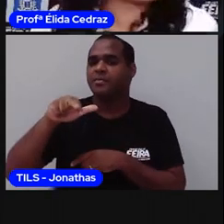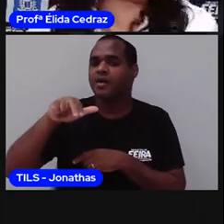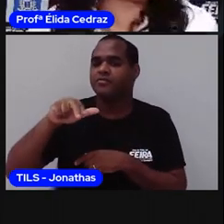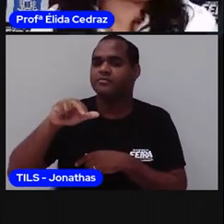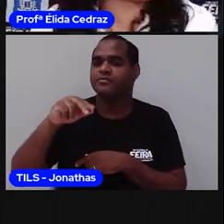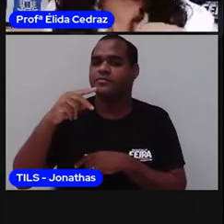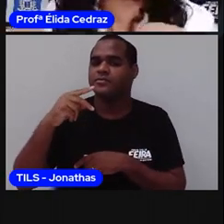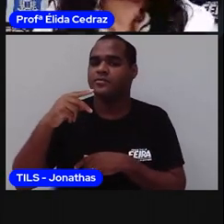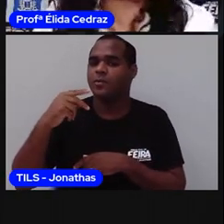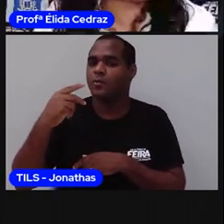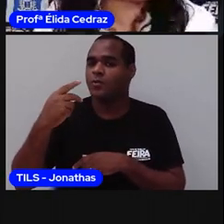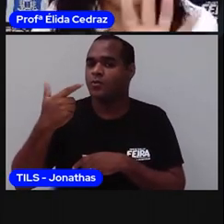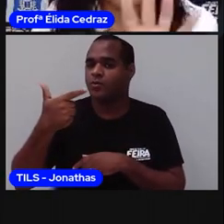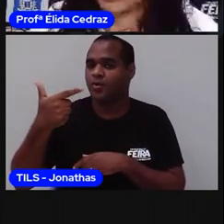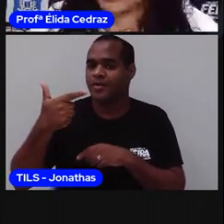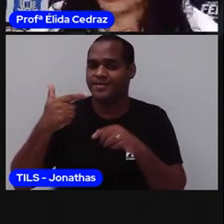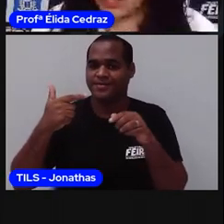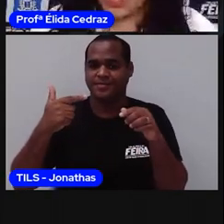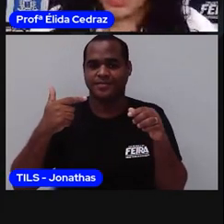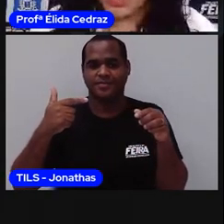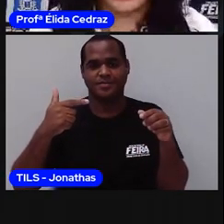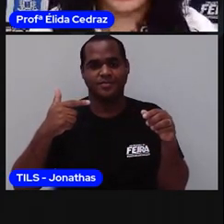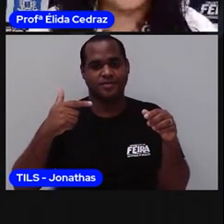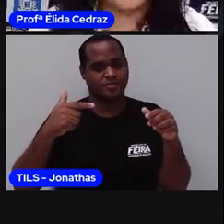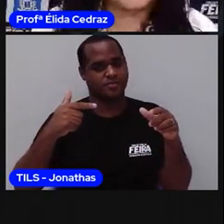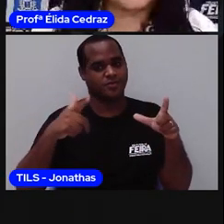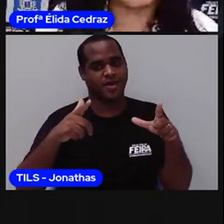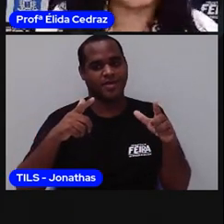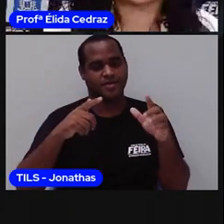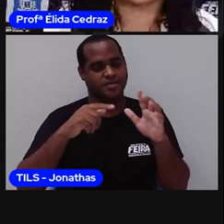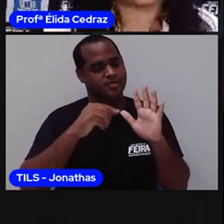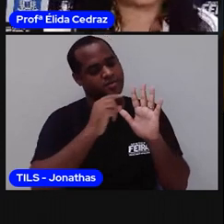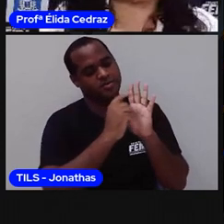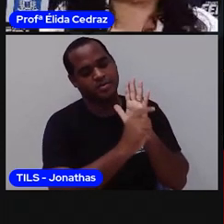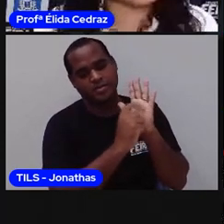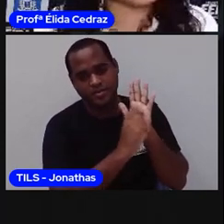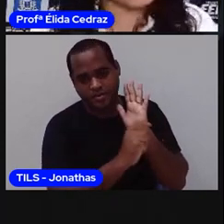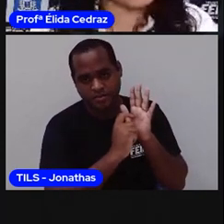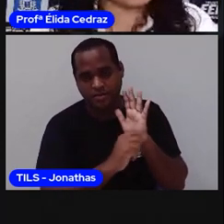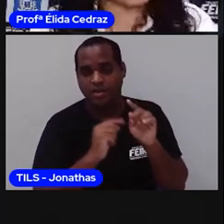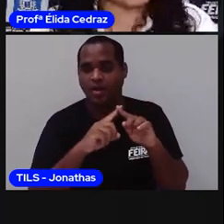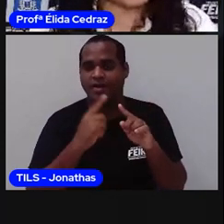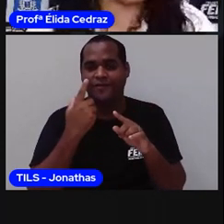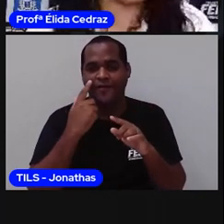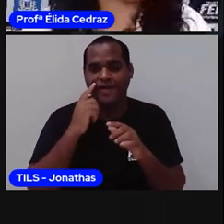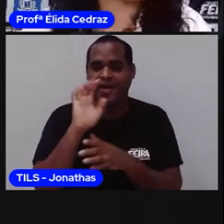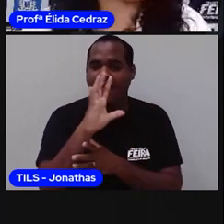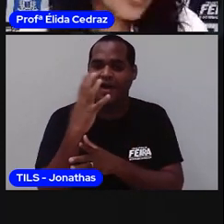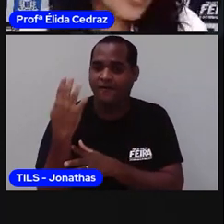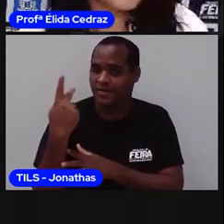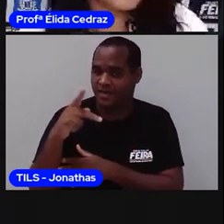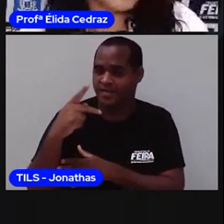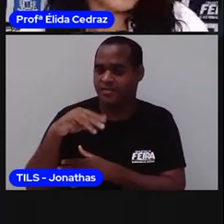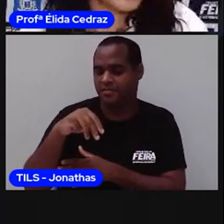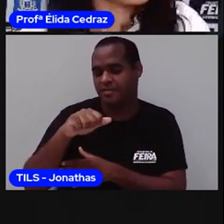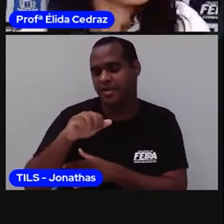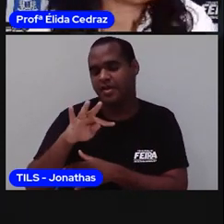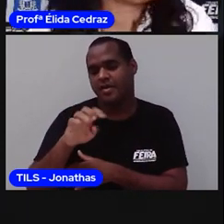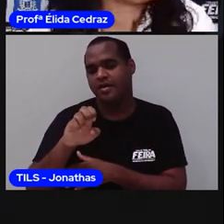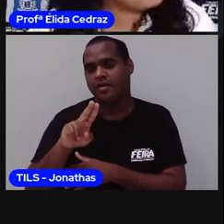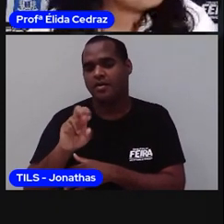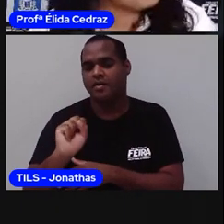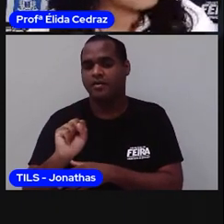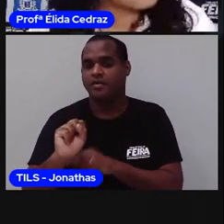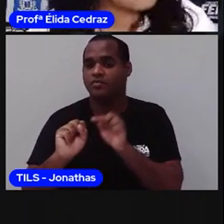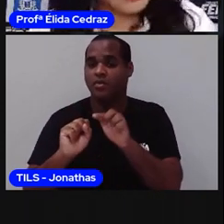Ó, dois quadradinhos na mesma linha. Olha a árvore genealógica de Mateus. Tem algum quadradinho